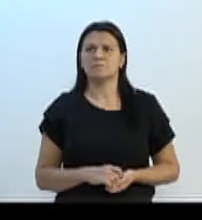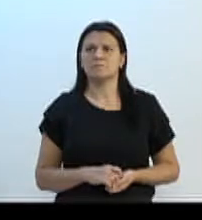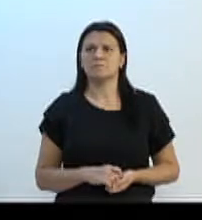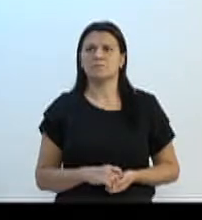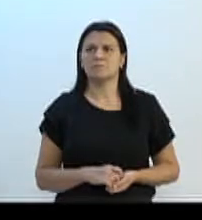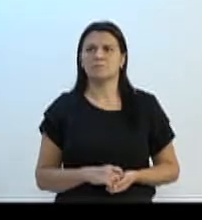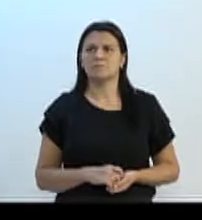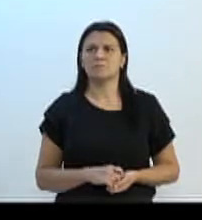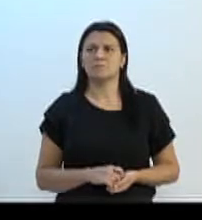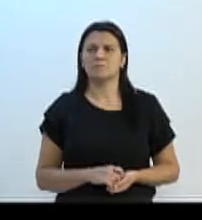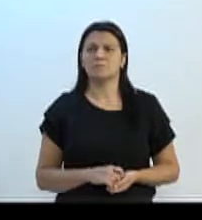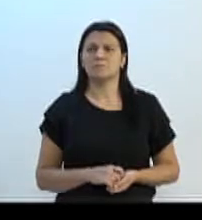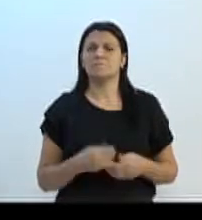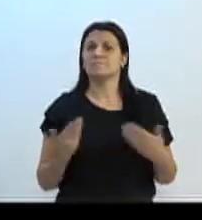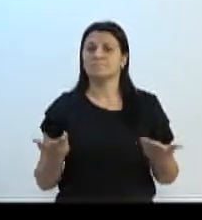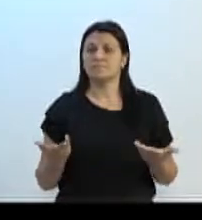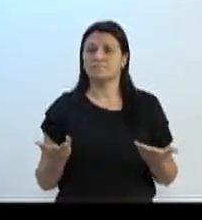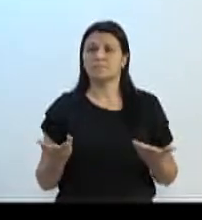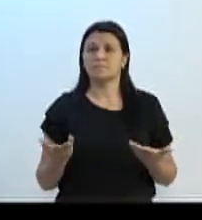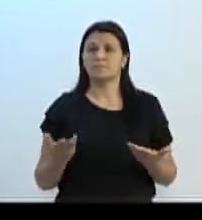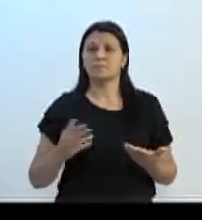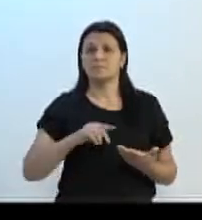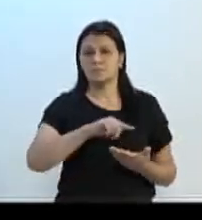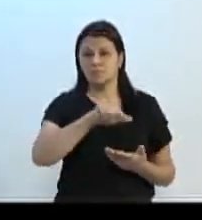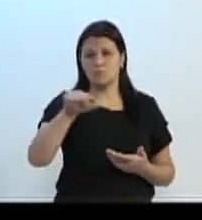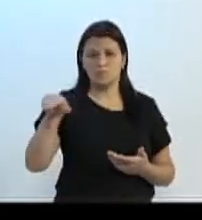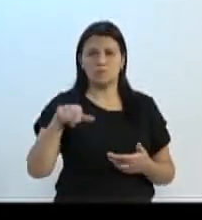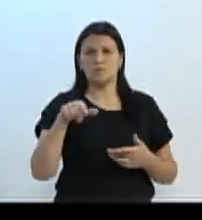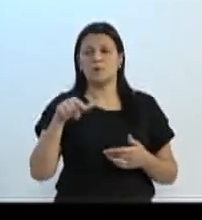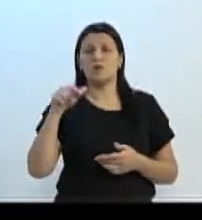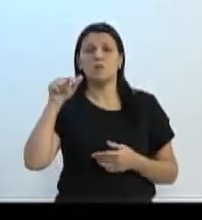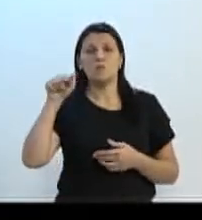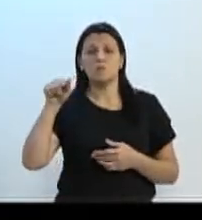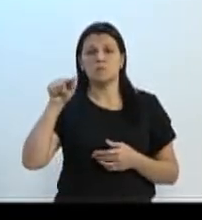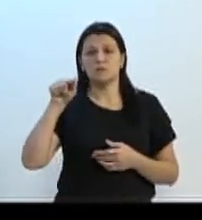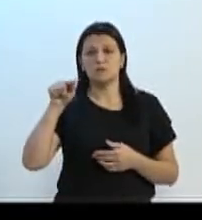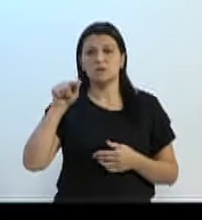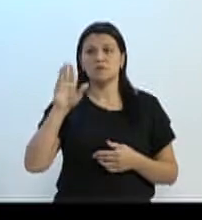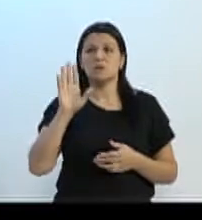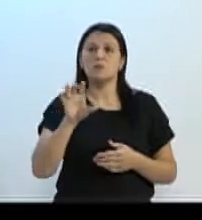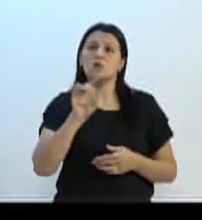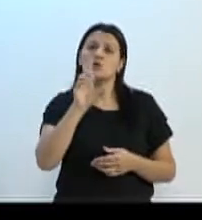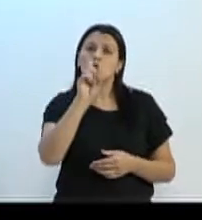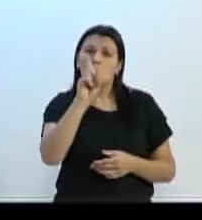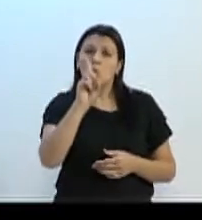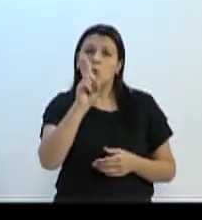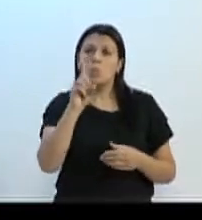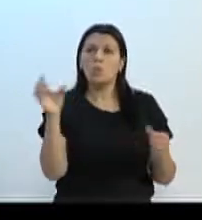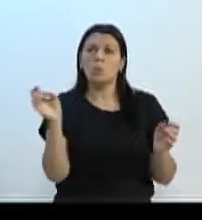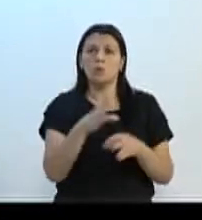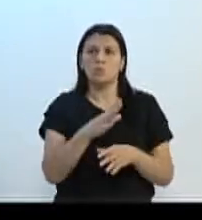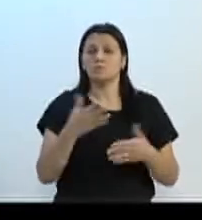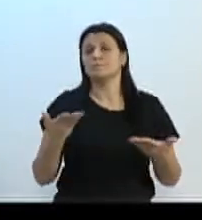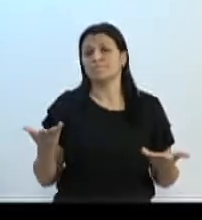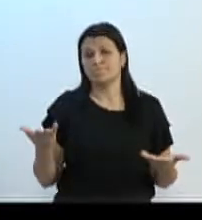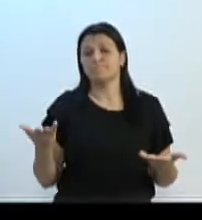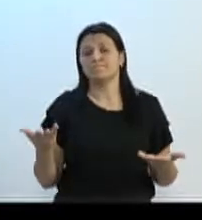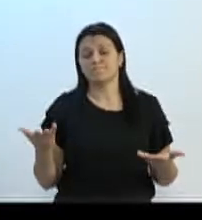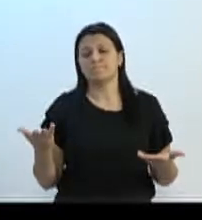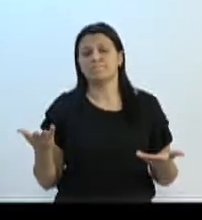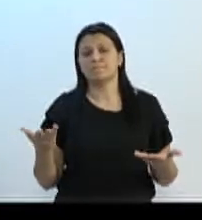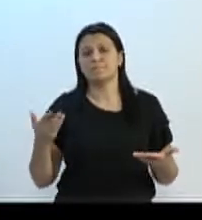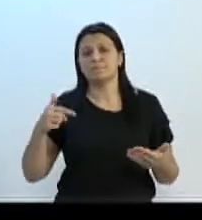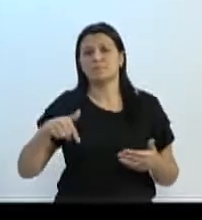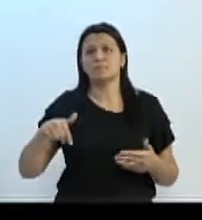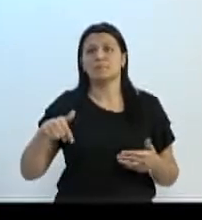A mesma forma que os demais, eram sete, apenas um foi entregue. Esse aqui também, na rua